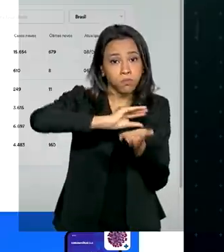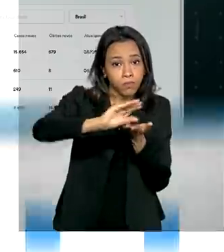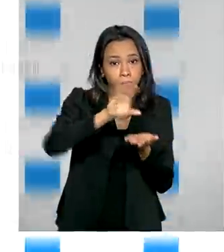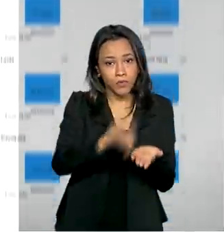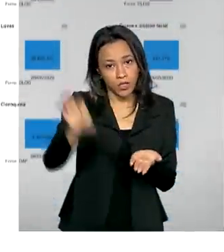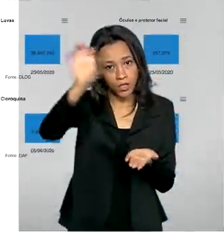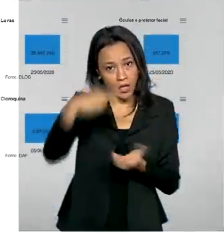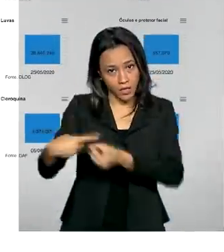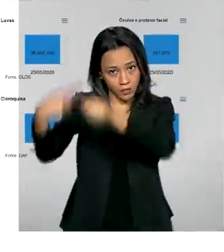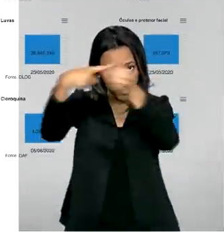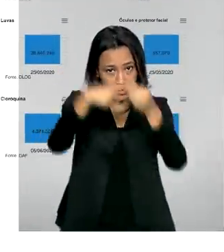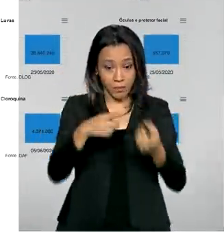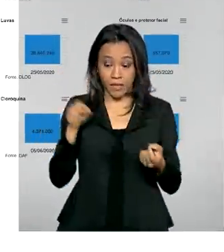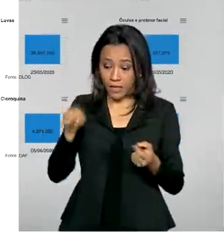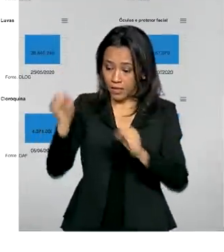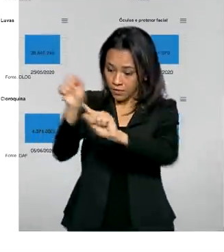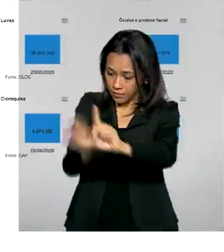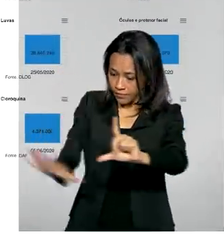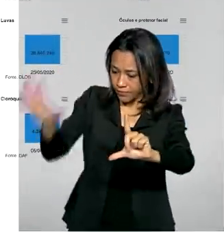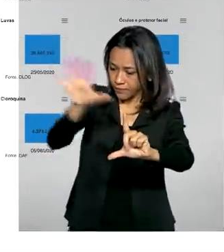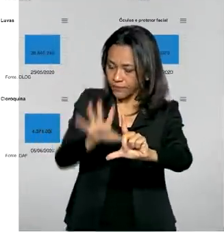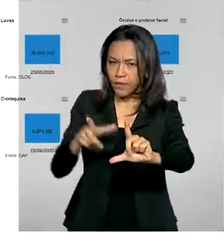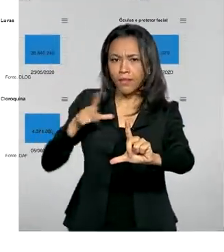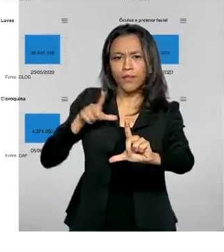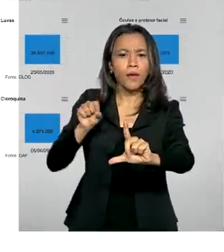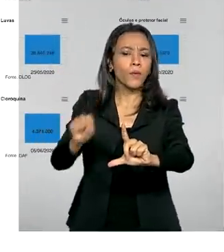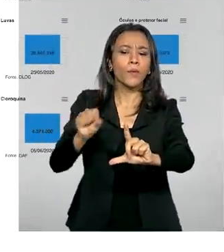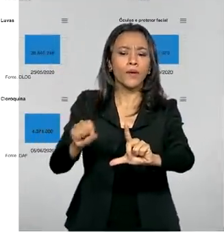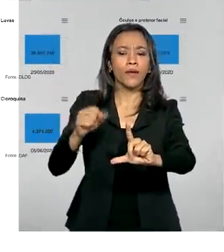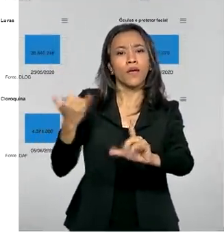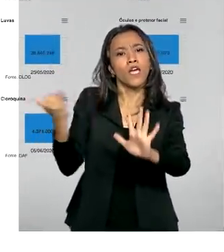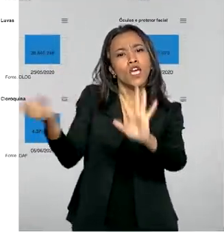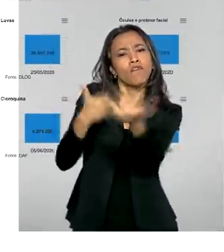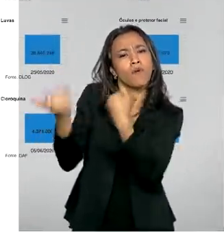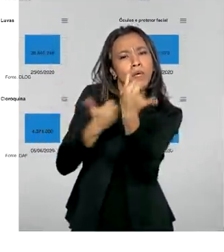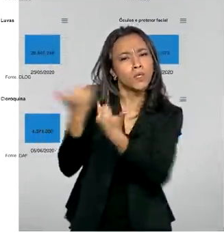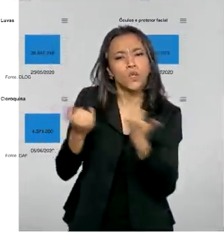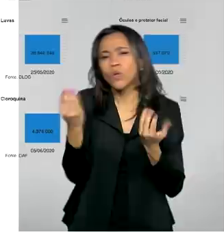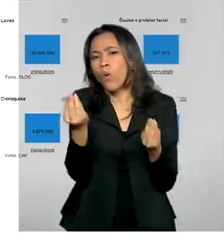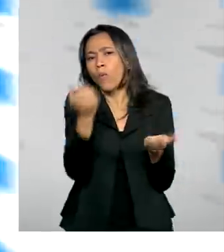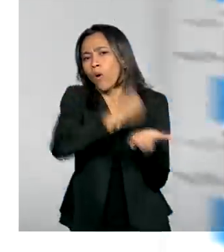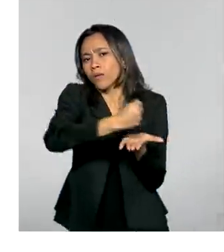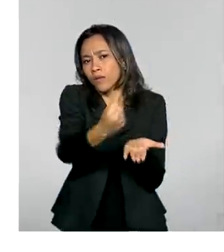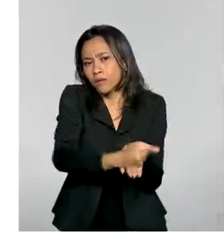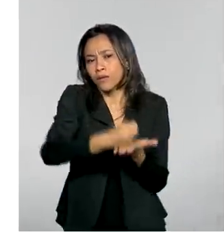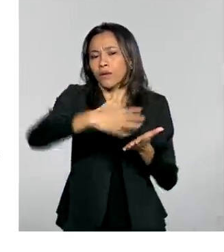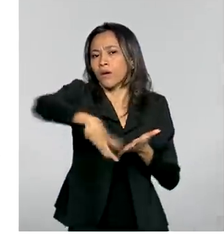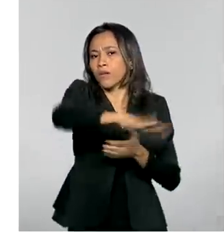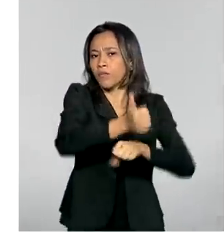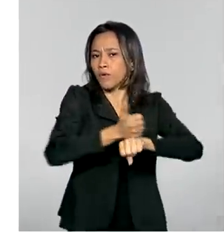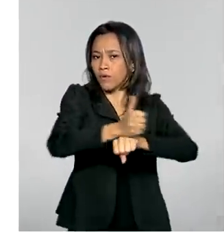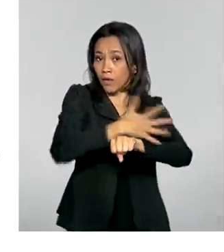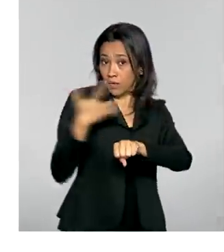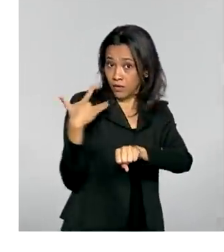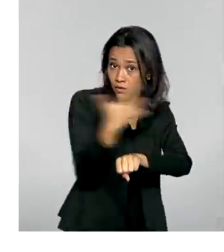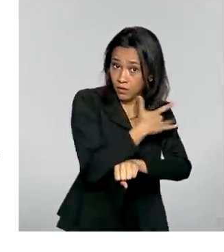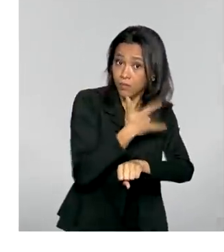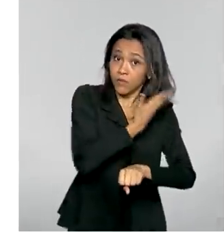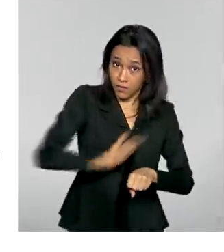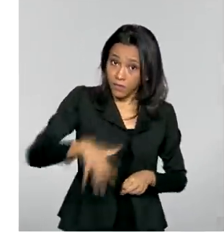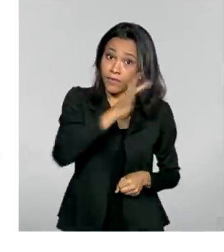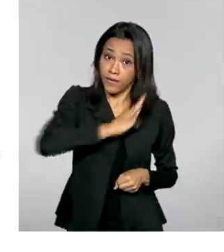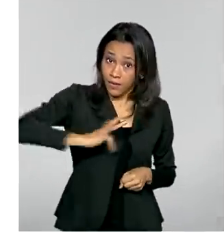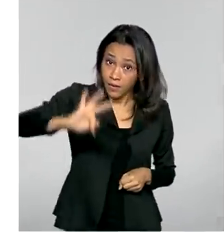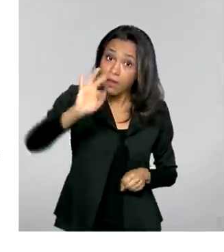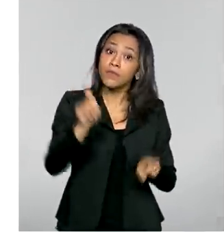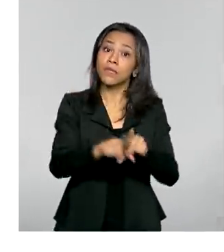municípios. Na página do Ministério da Saúde também estão disponíveis dados sobre as contratações de profissionais de saúde pela União, além